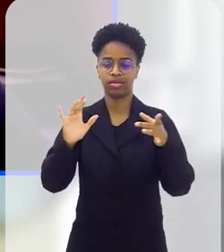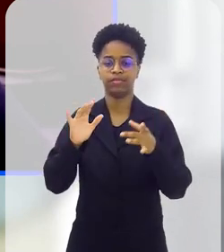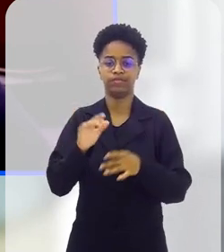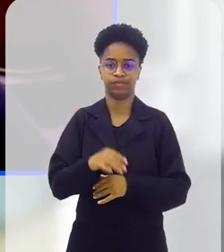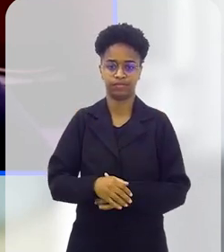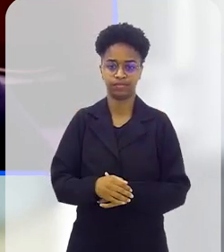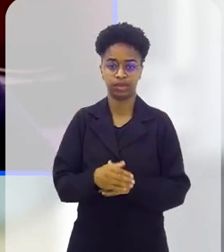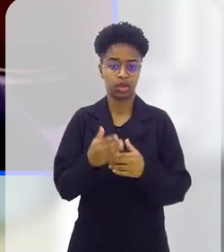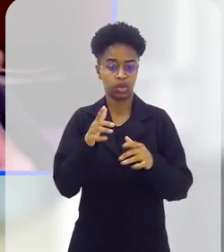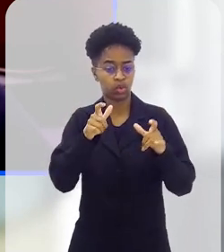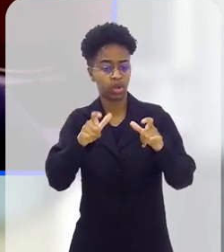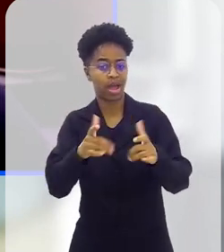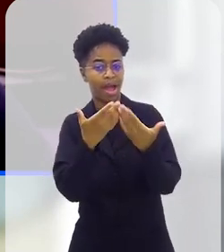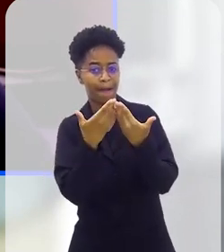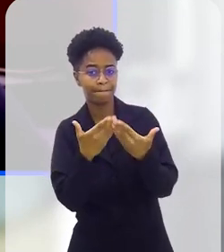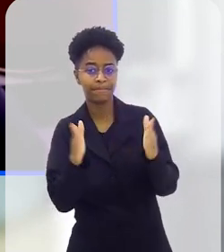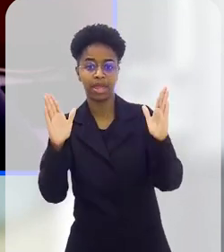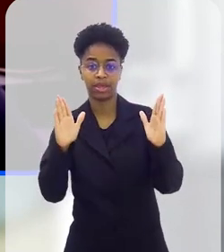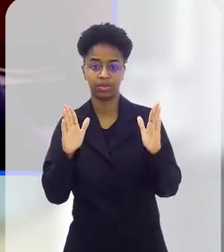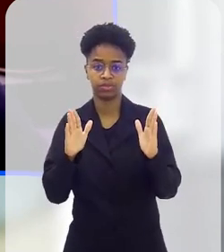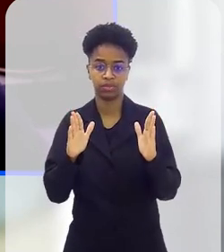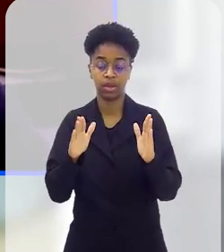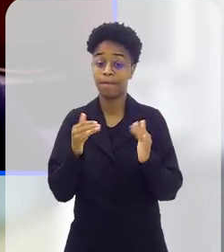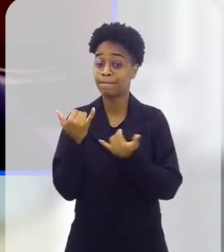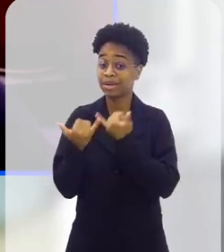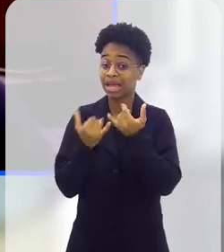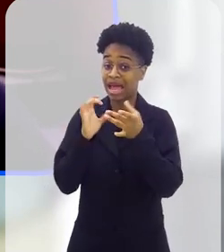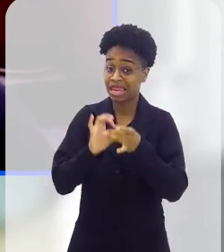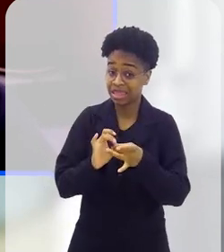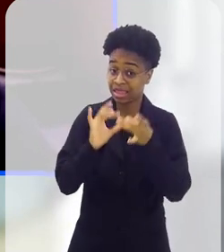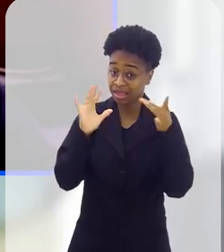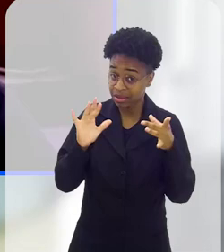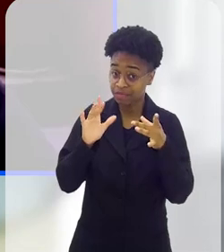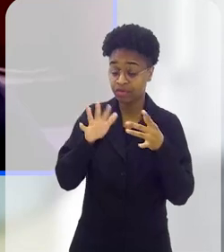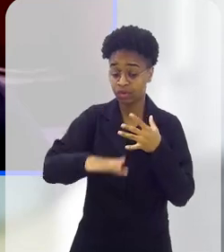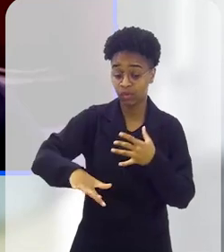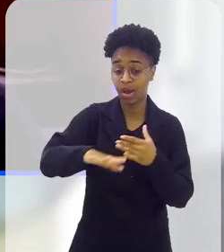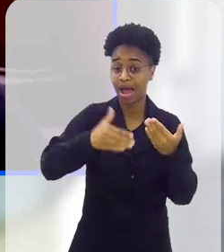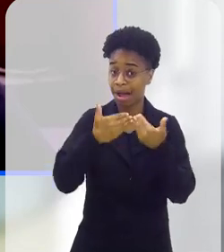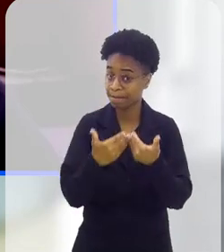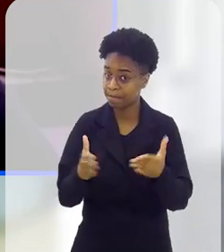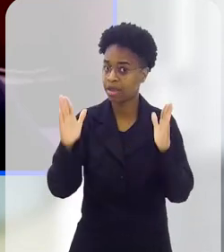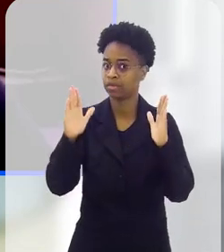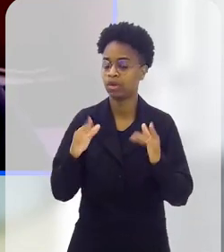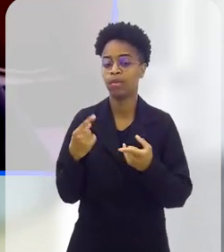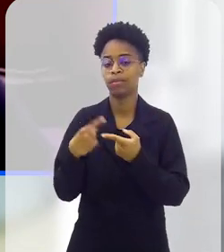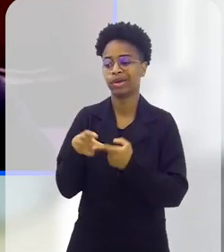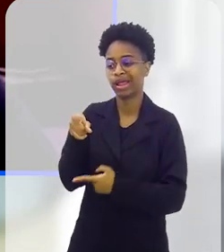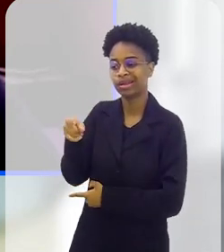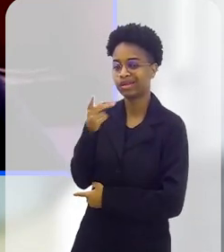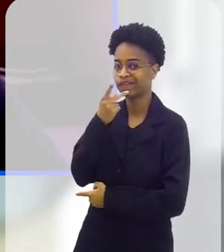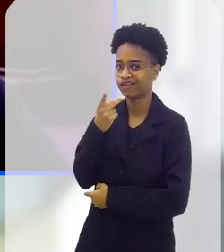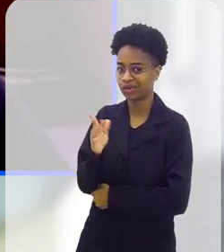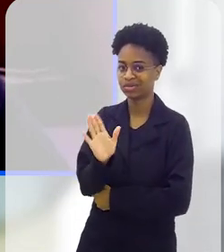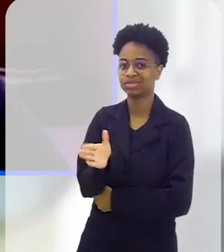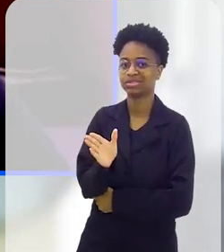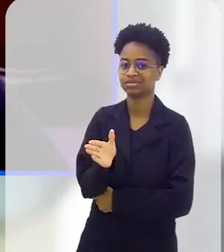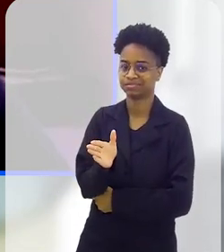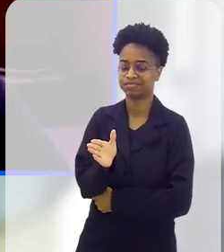Acho que uma percepção minha ainda é brincar livre ao ar livre. Porque, como a doutora falou,